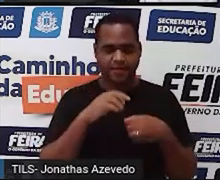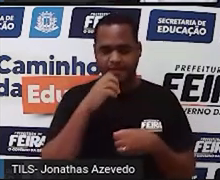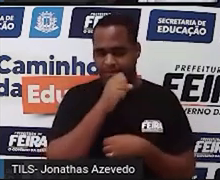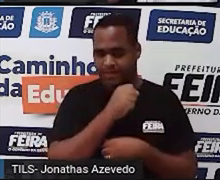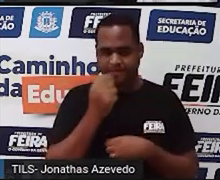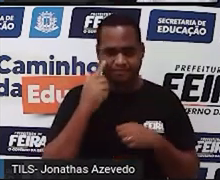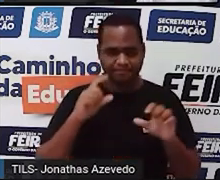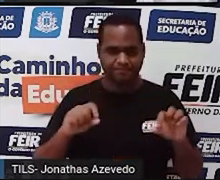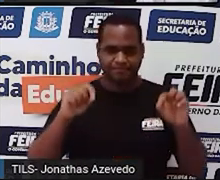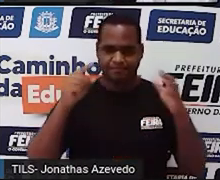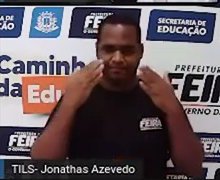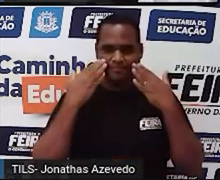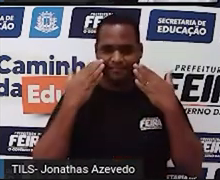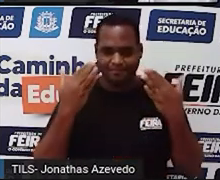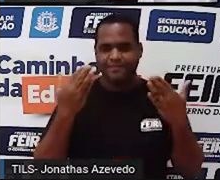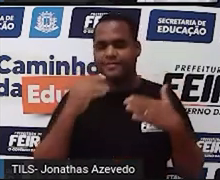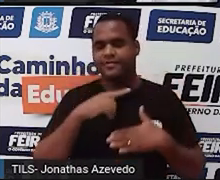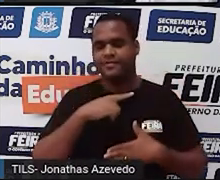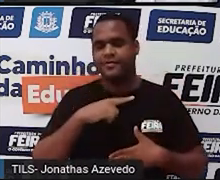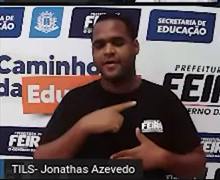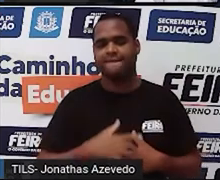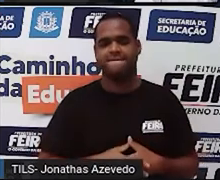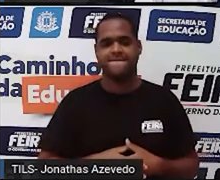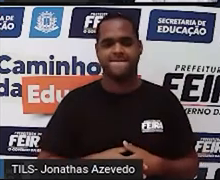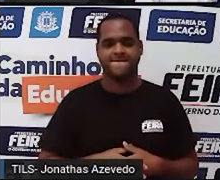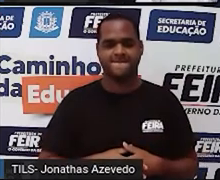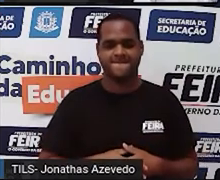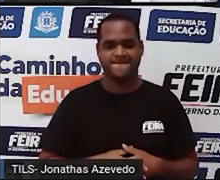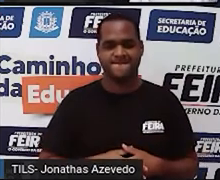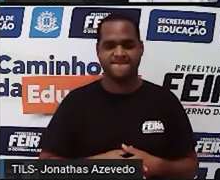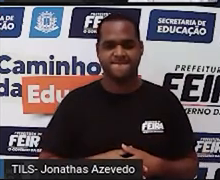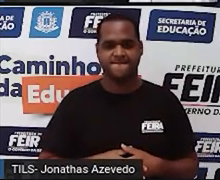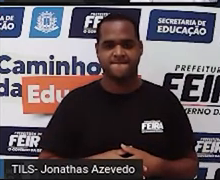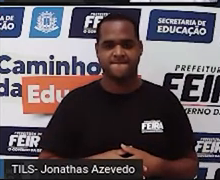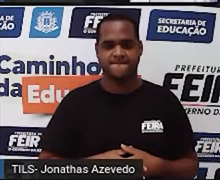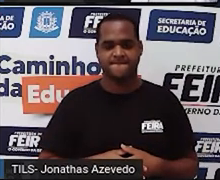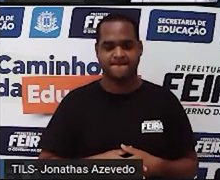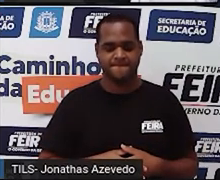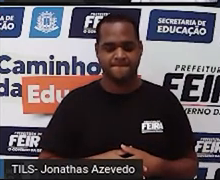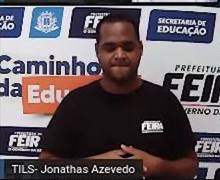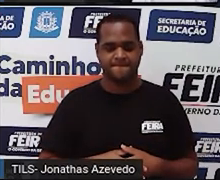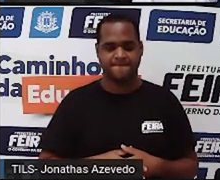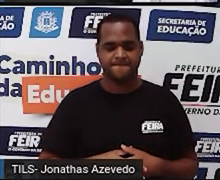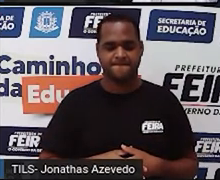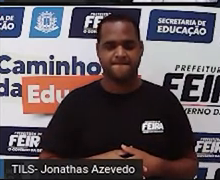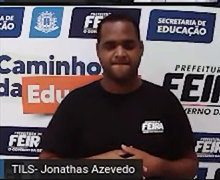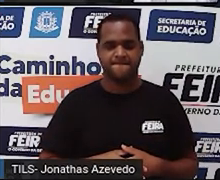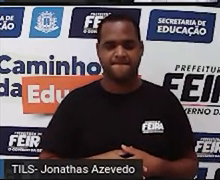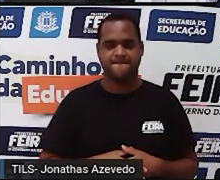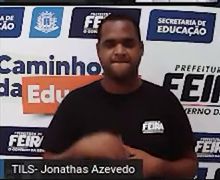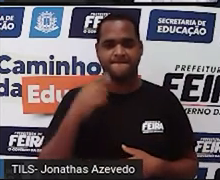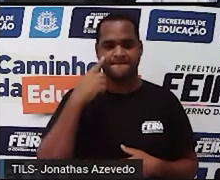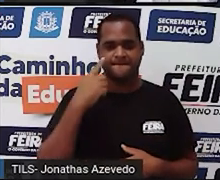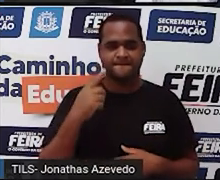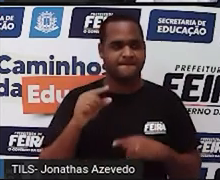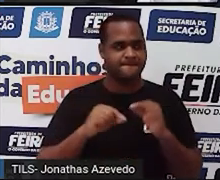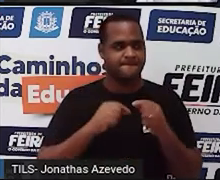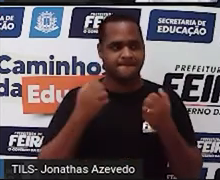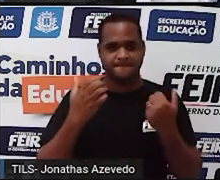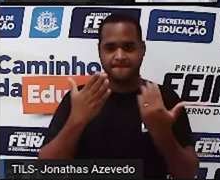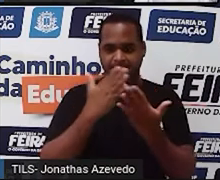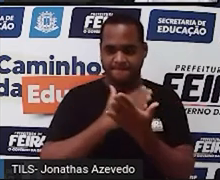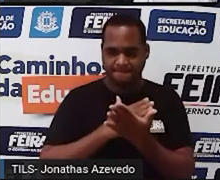às telas da apresentação na parte do enigma aqui do